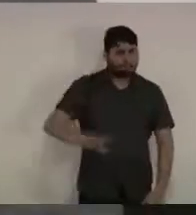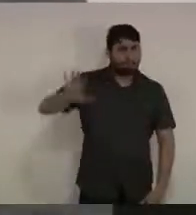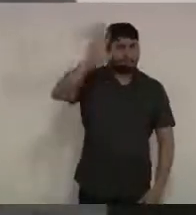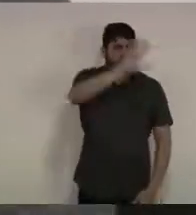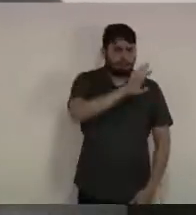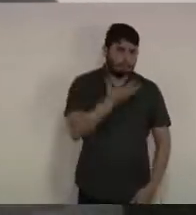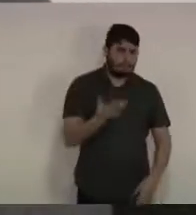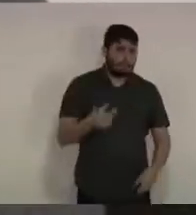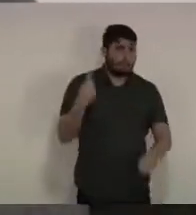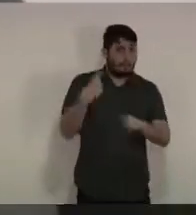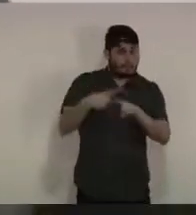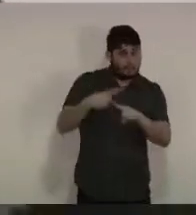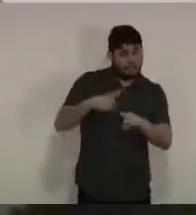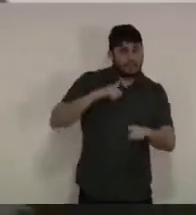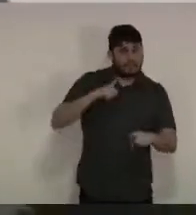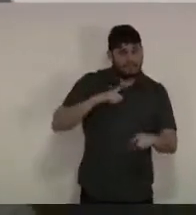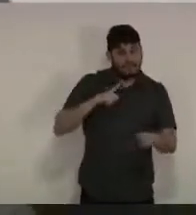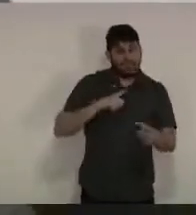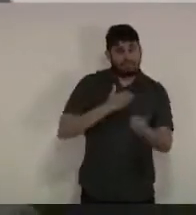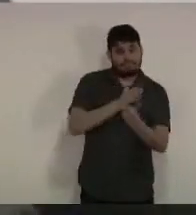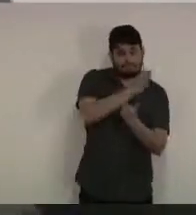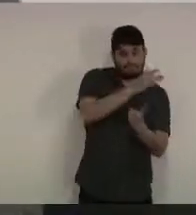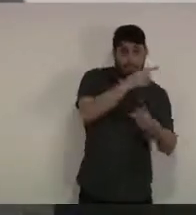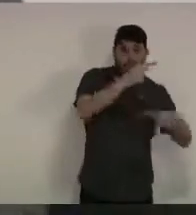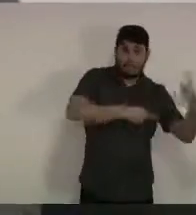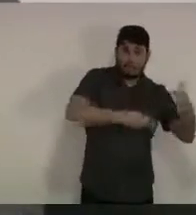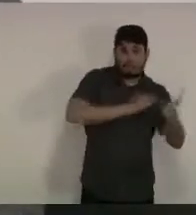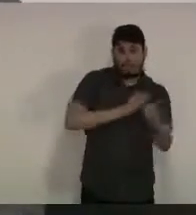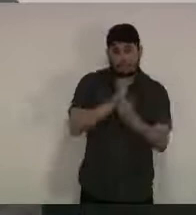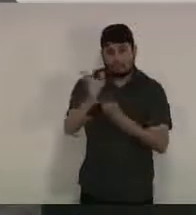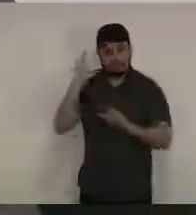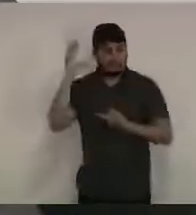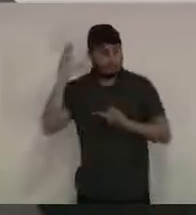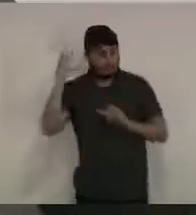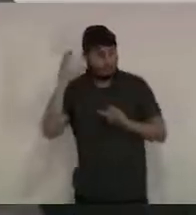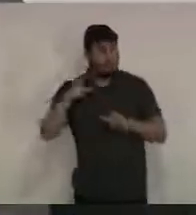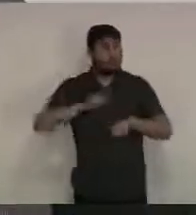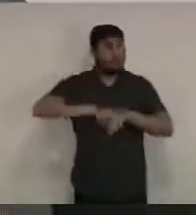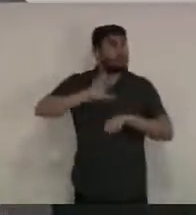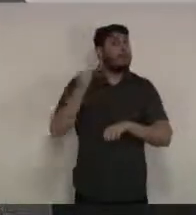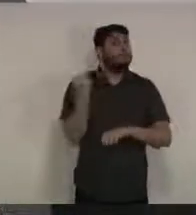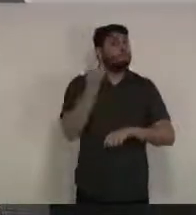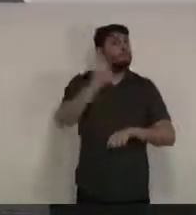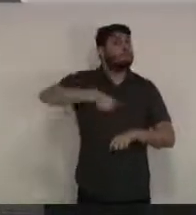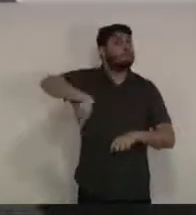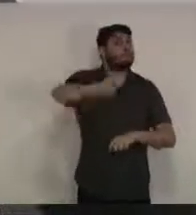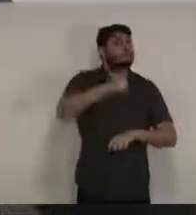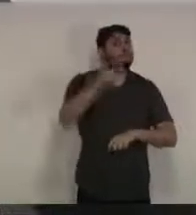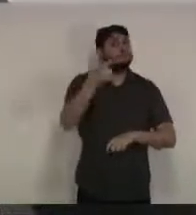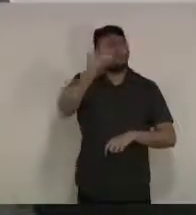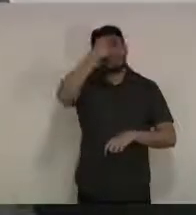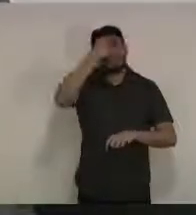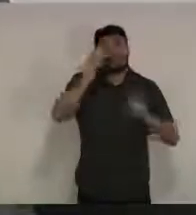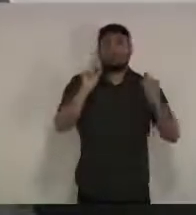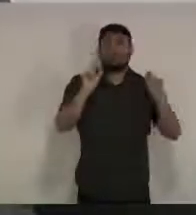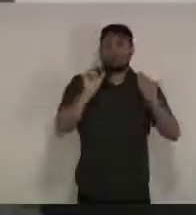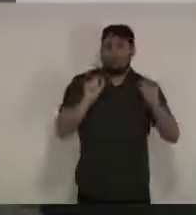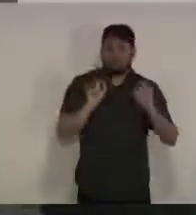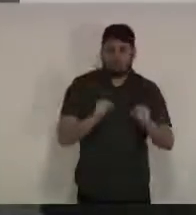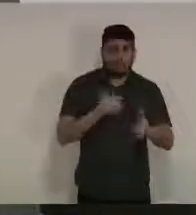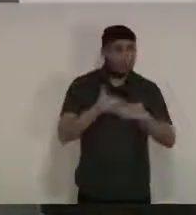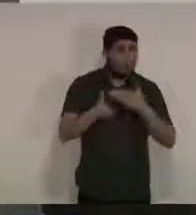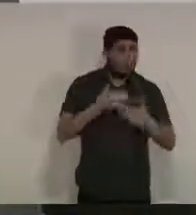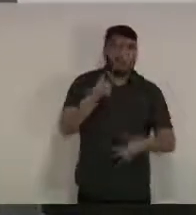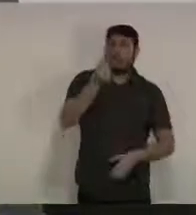entre o viés político e científico mas o mais importante é garantir à população que todo aquele medicamento